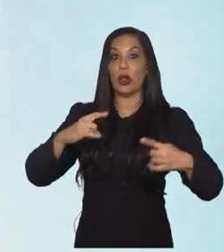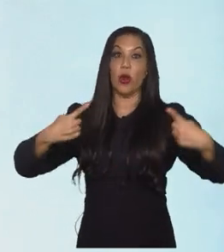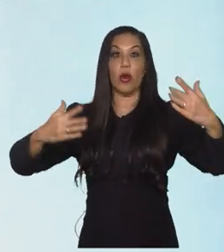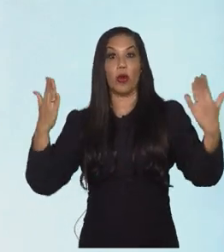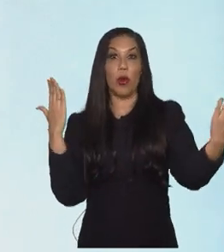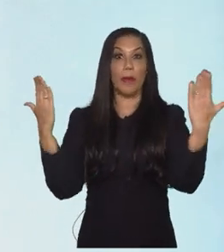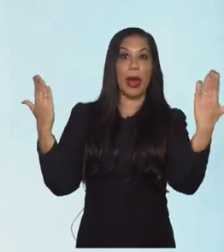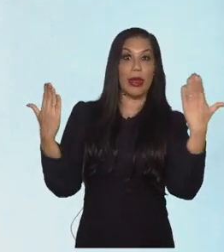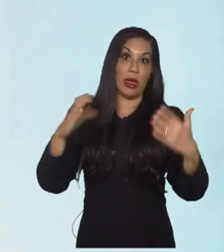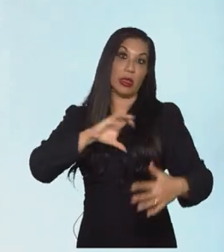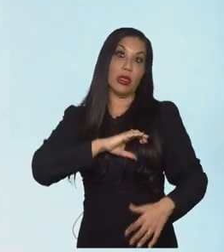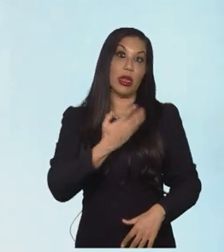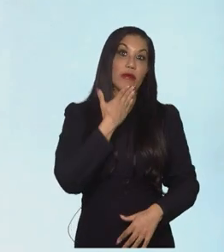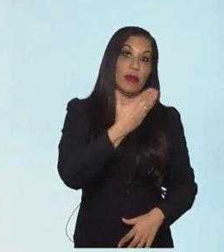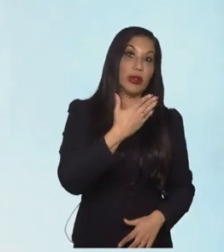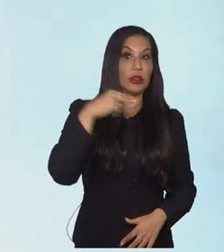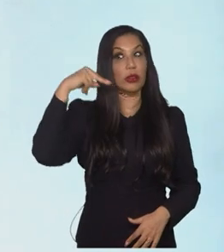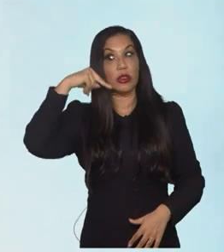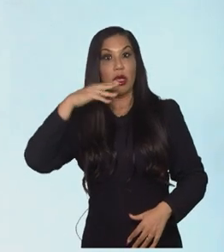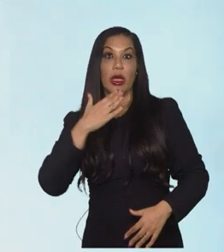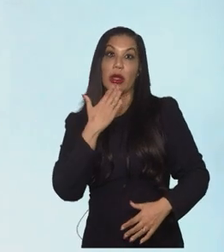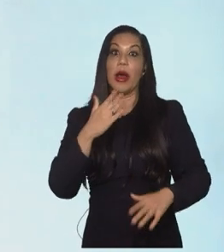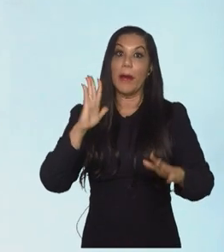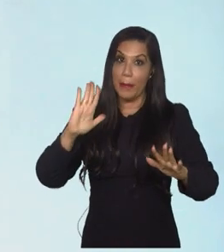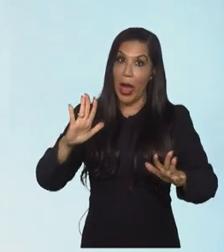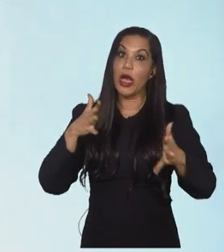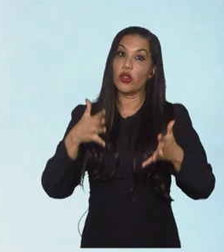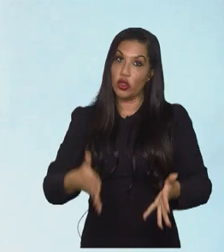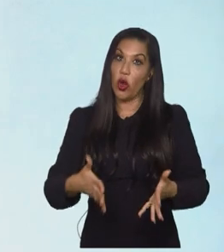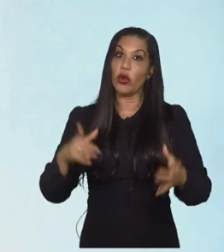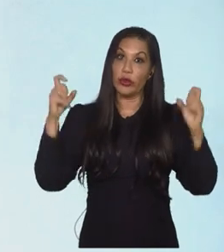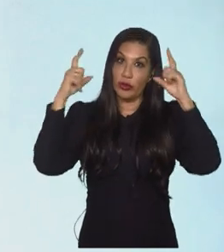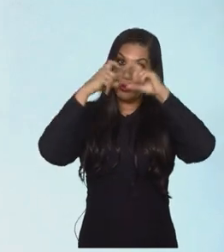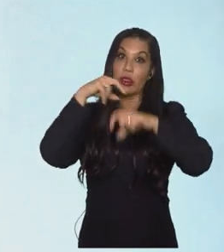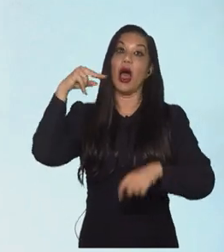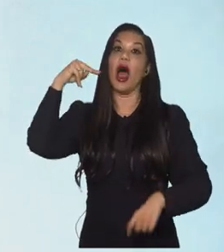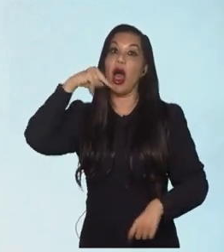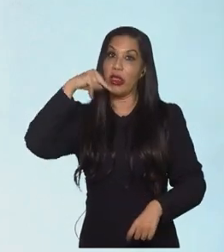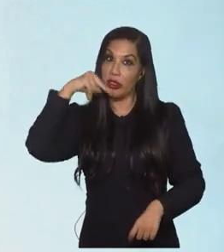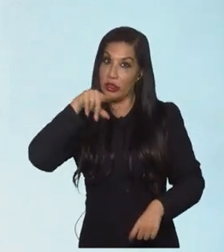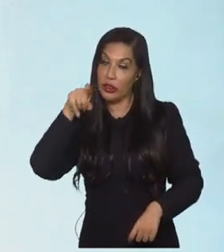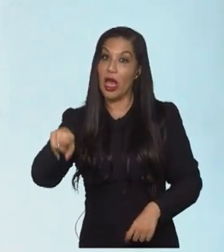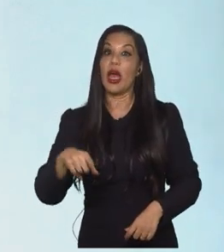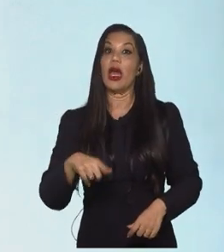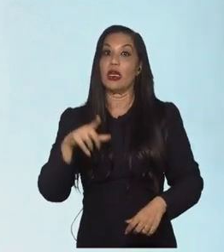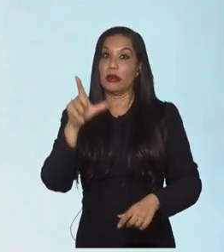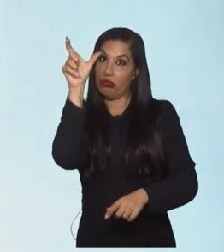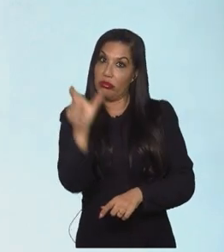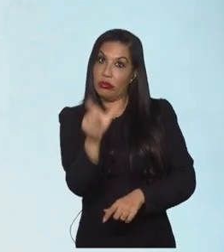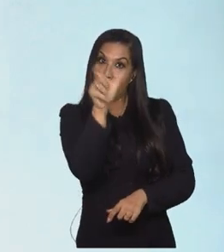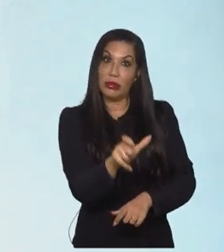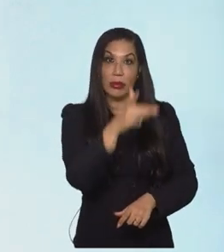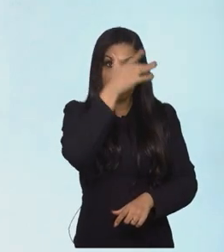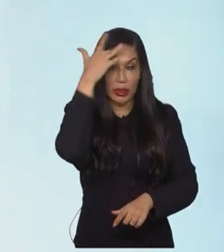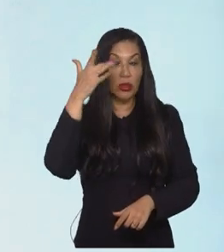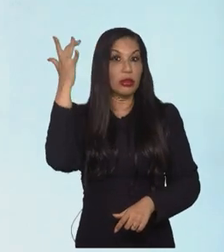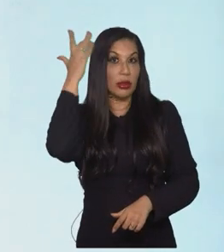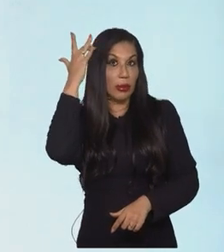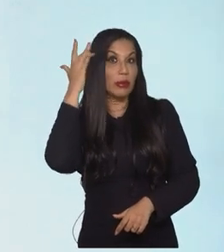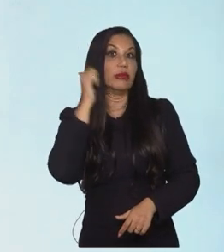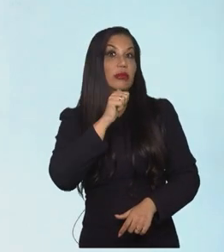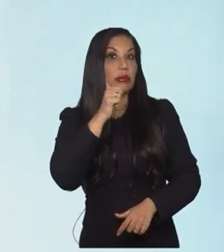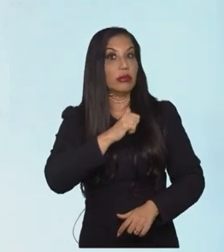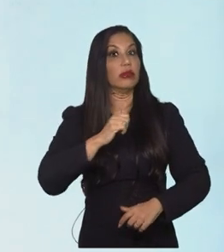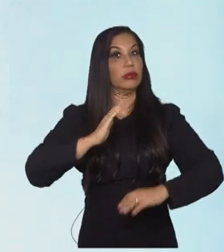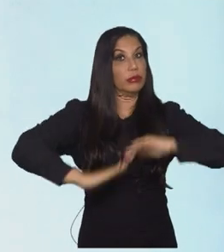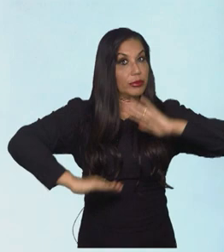mas é um jogo ainda mais difícil, é um jogo muito difícil, a Nigéria, como eu falei, tem peças para machucar qualquer equipe nessa